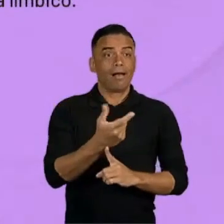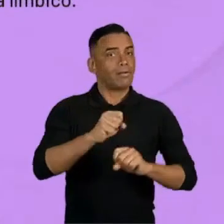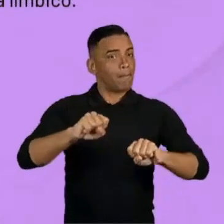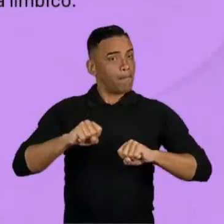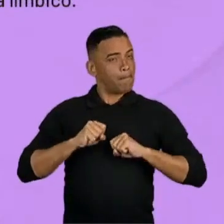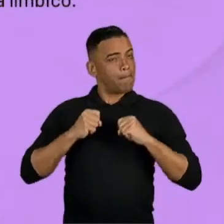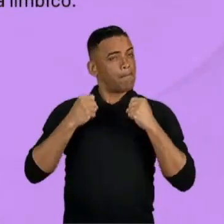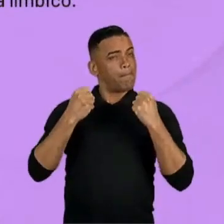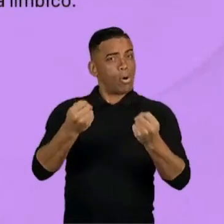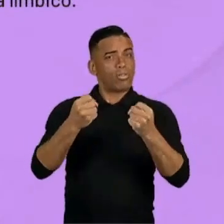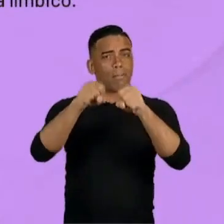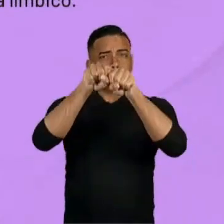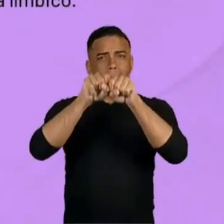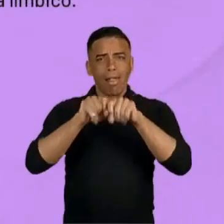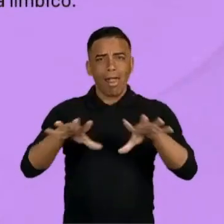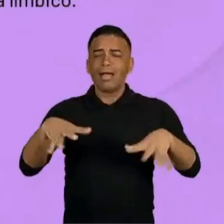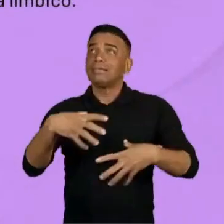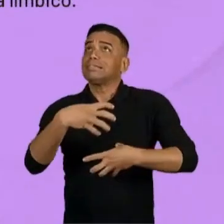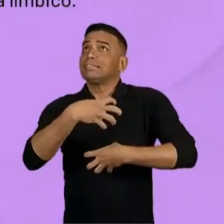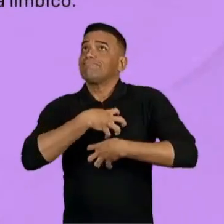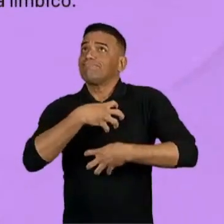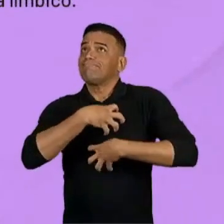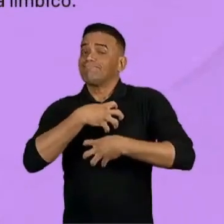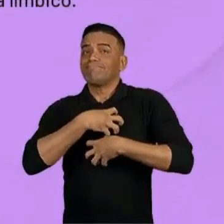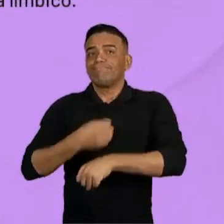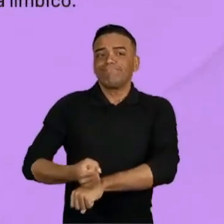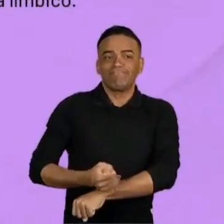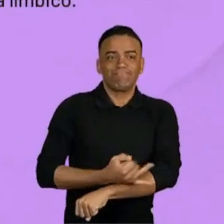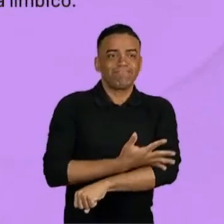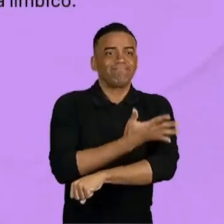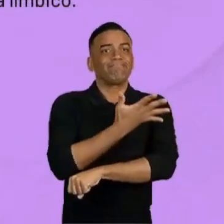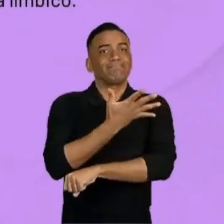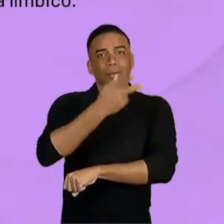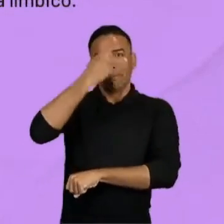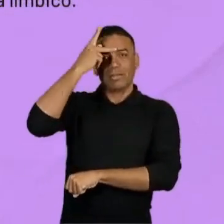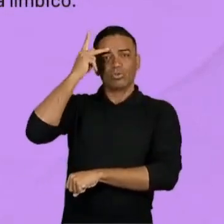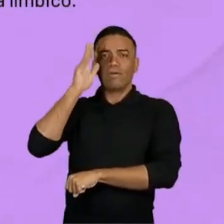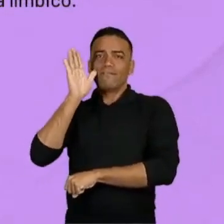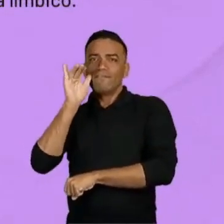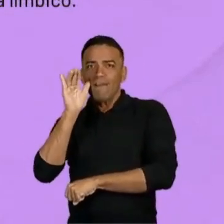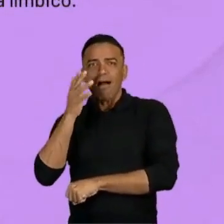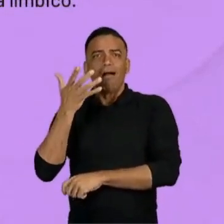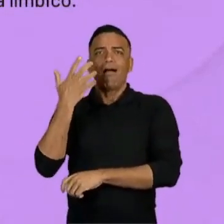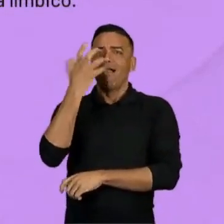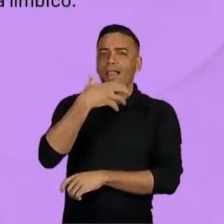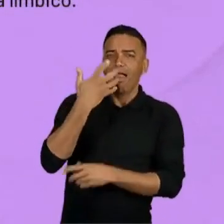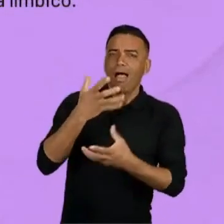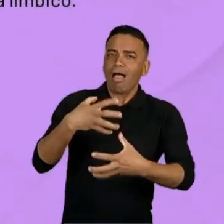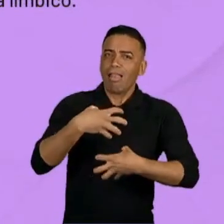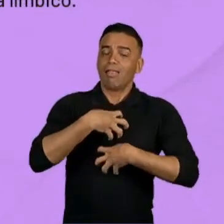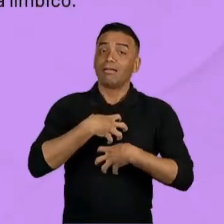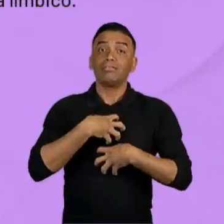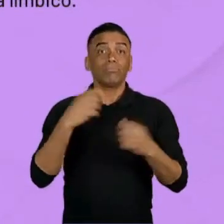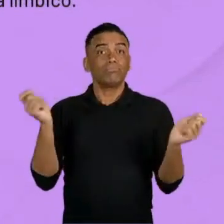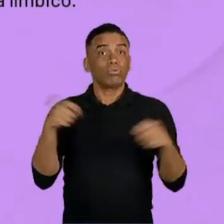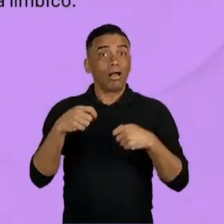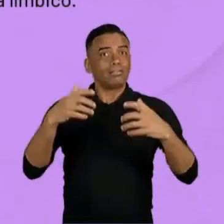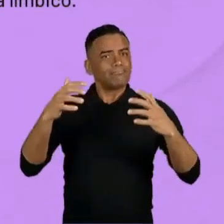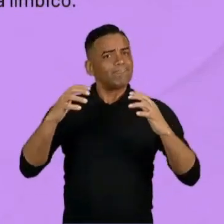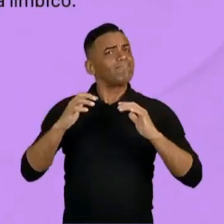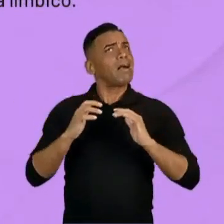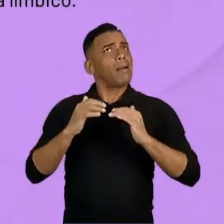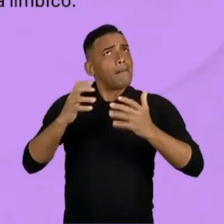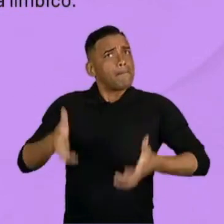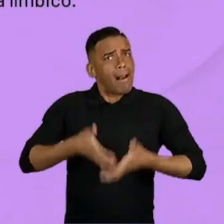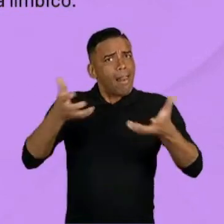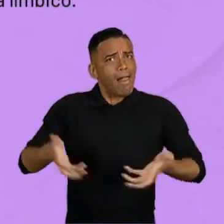evocar uma ampla gama de sensações e emoções em seus ouvintes. Isso ocorre porque a música é capaz de estimular áreas